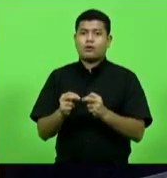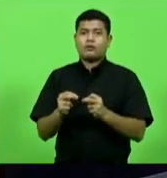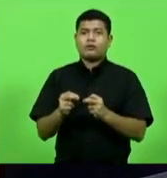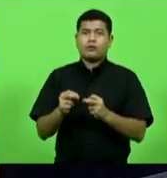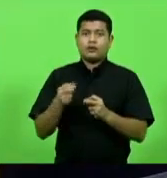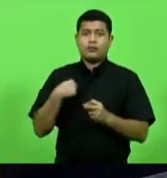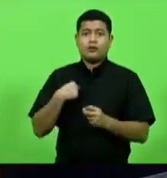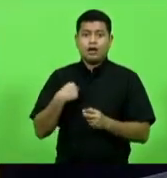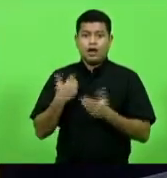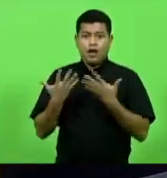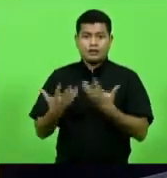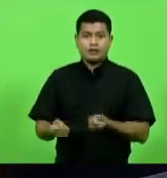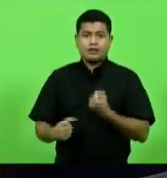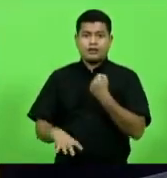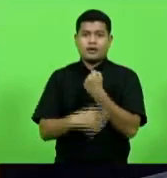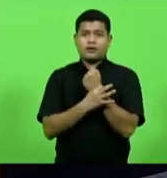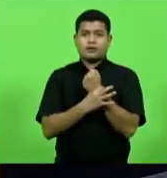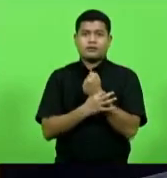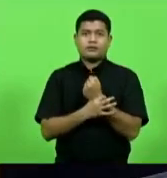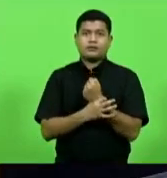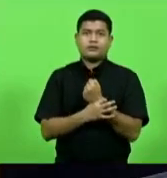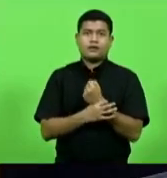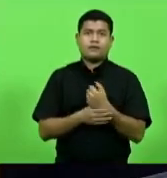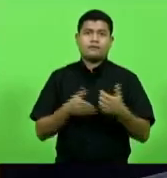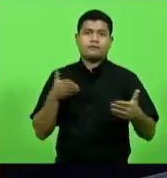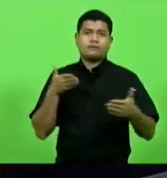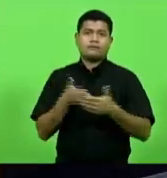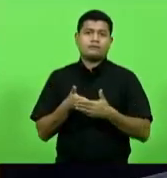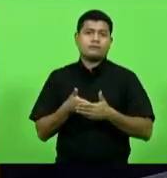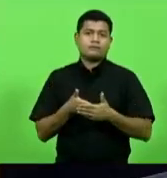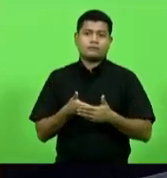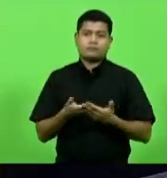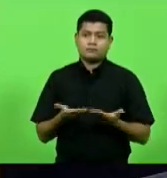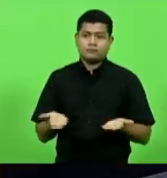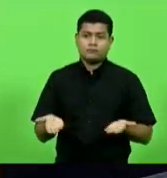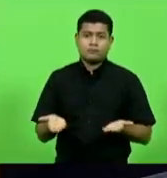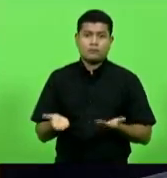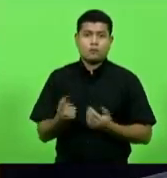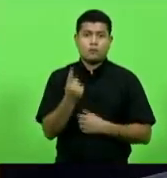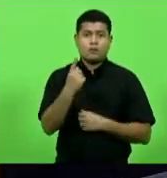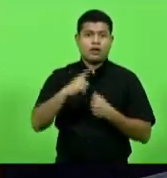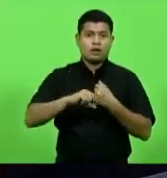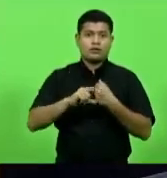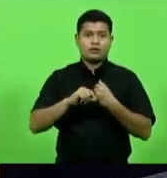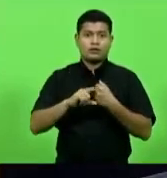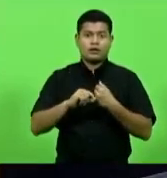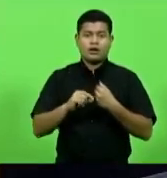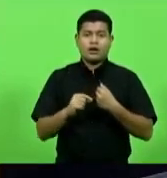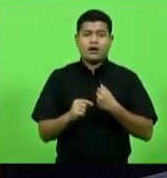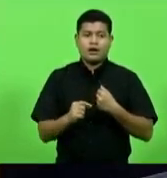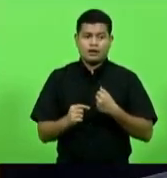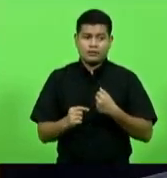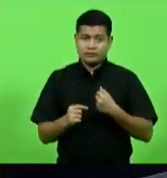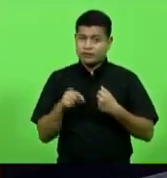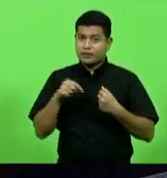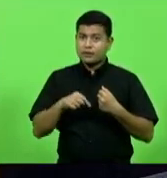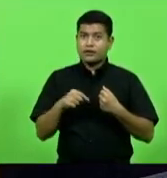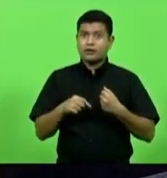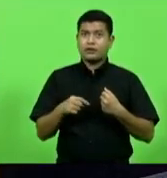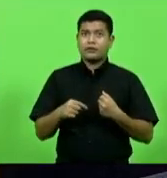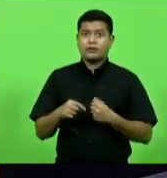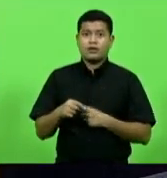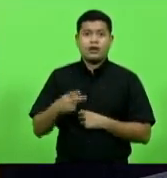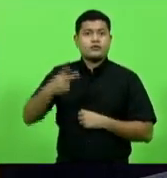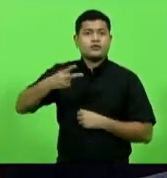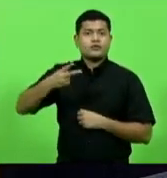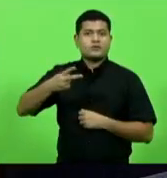garantia vetado o único o único artigo que ficou aqui sem ser vetado é o artigo segundo